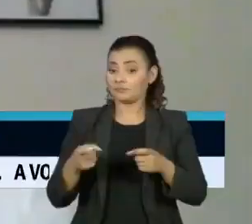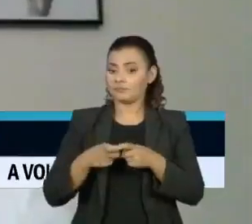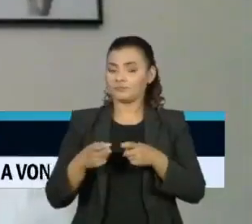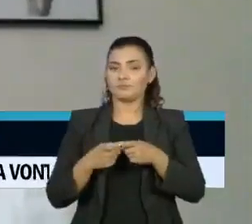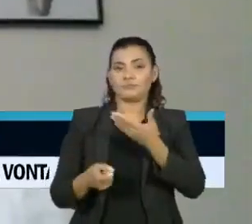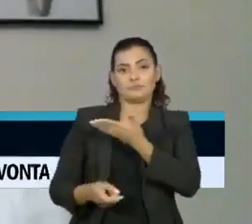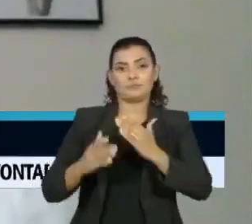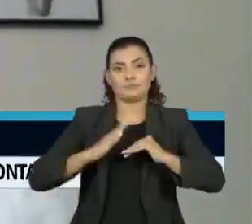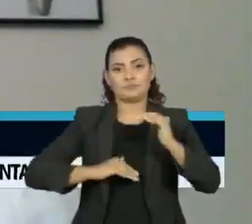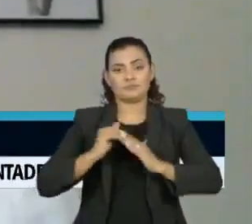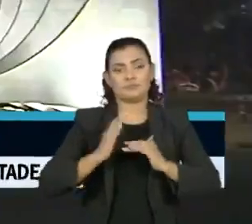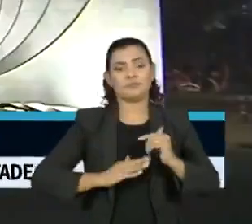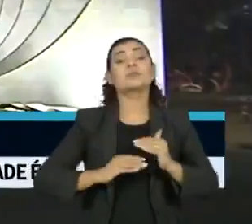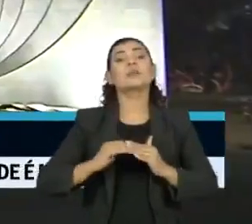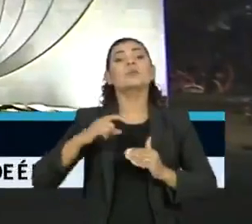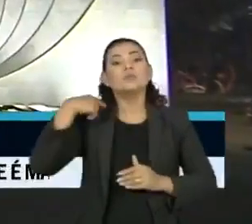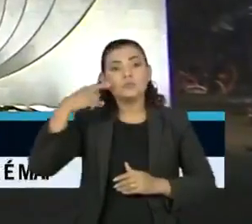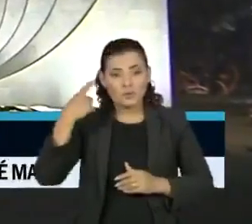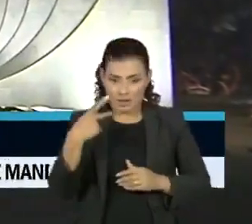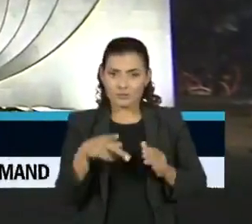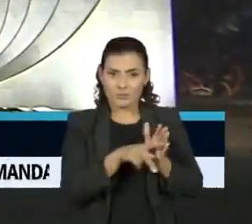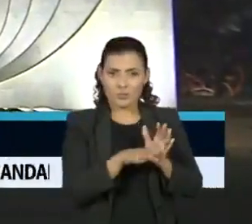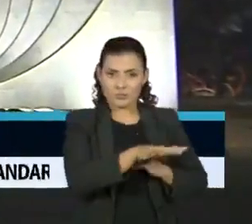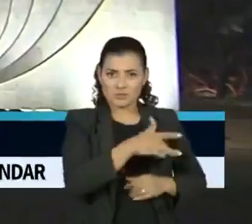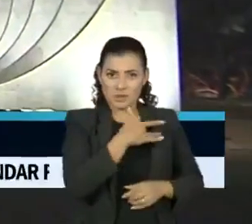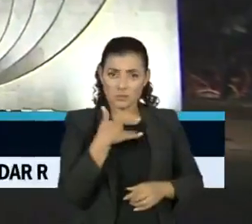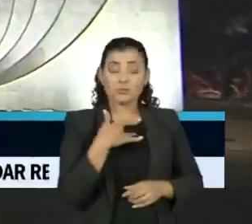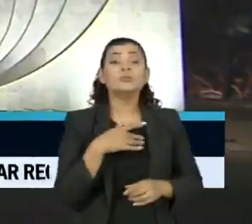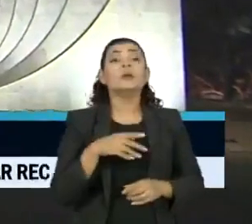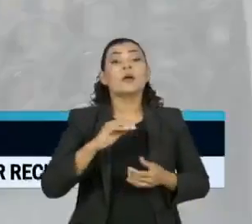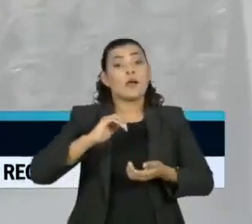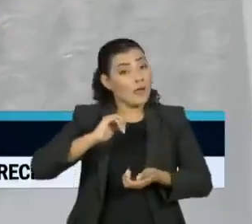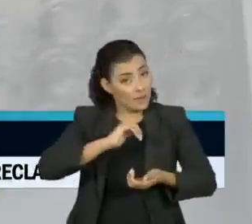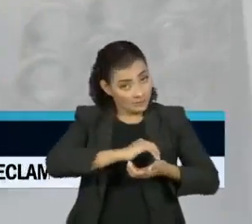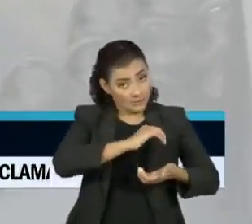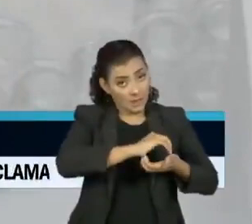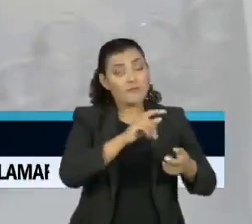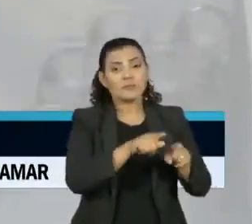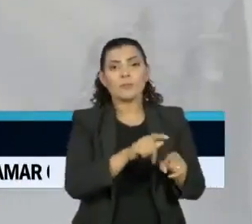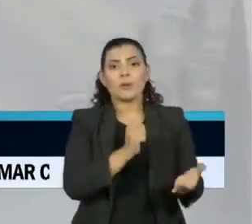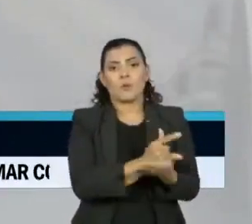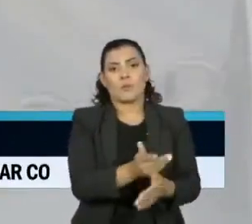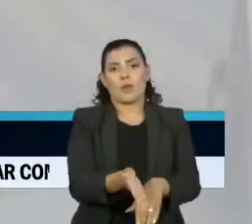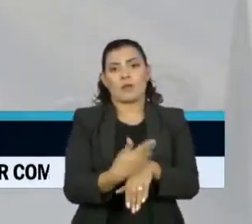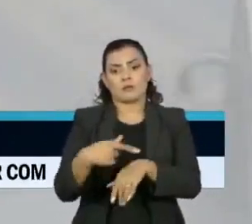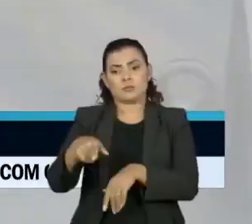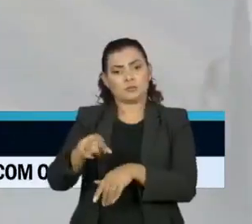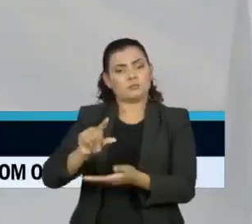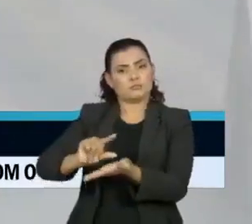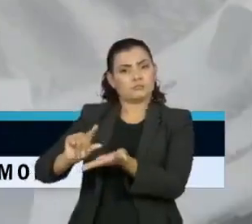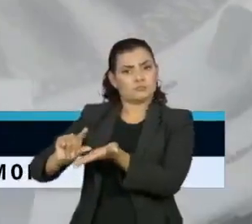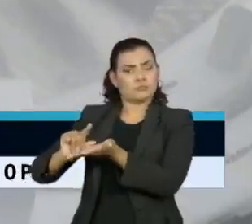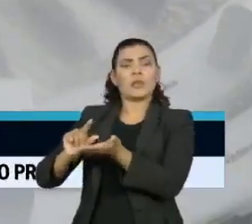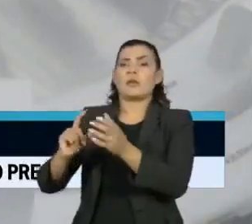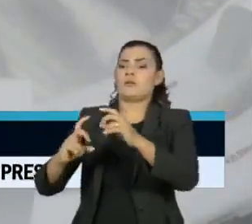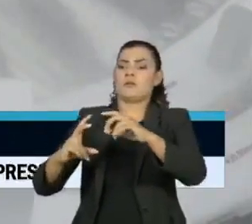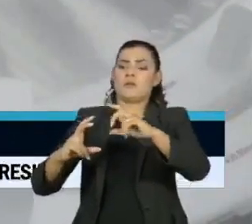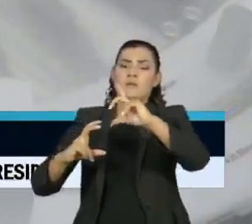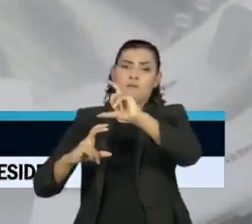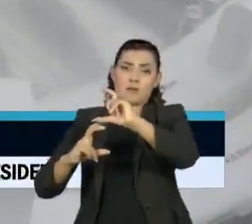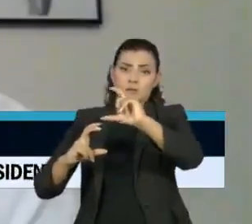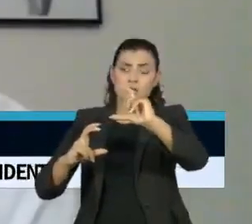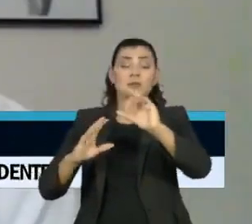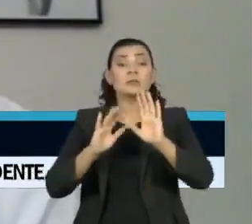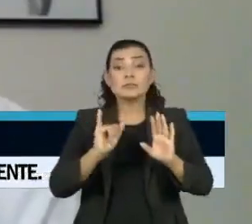médico especialista em direito sanitário, o STF deve ter o mesmo entendimento com relação às compras antecipadas de vacinas. As vacinas que